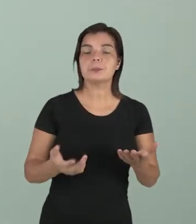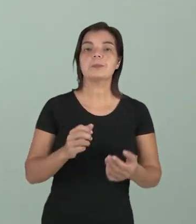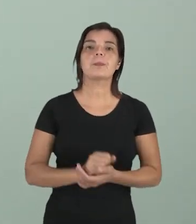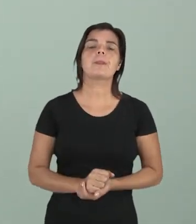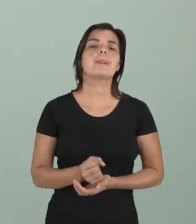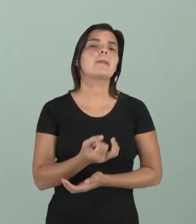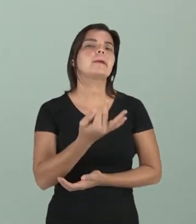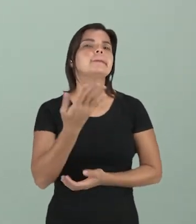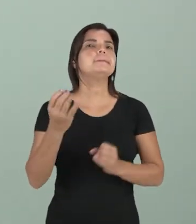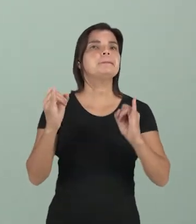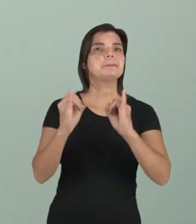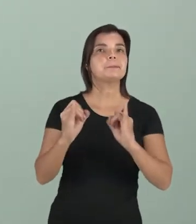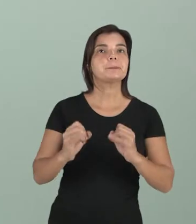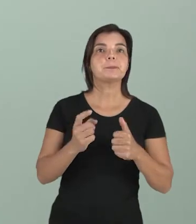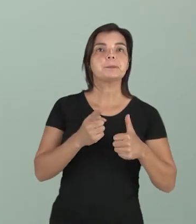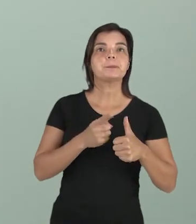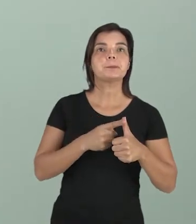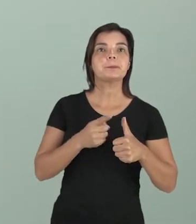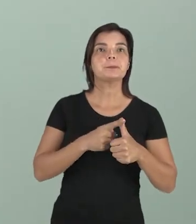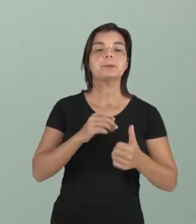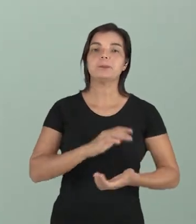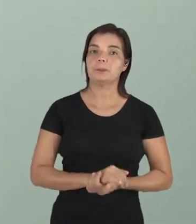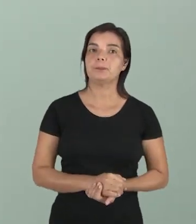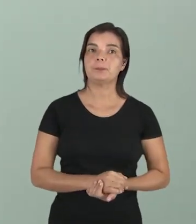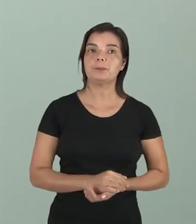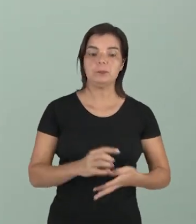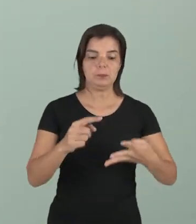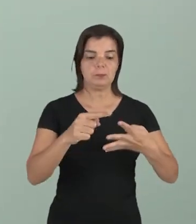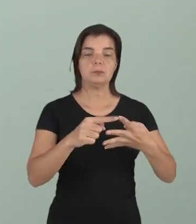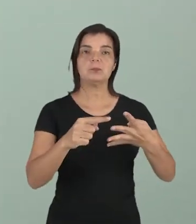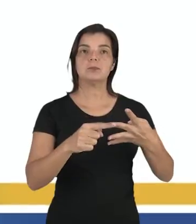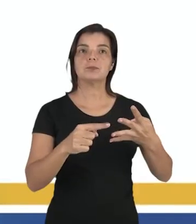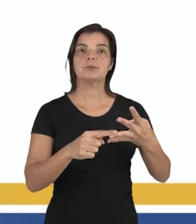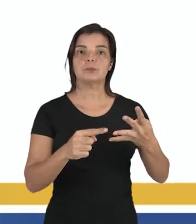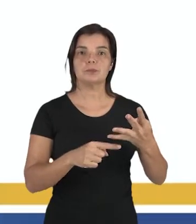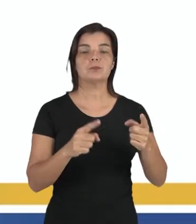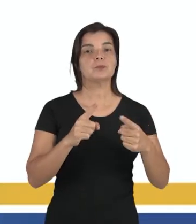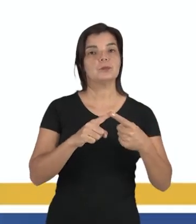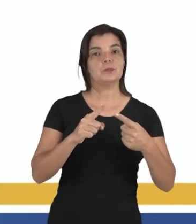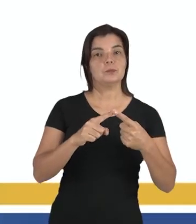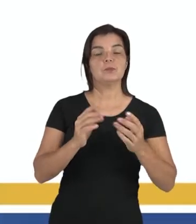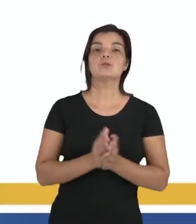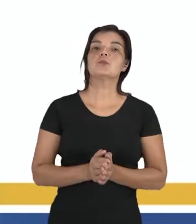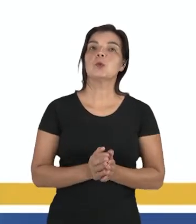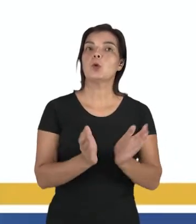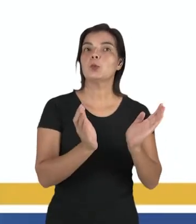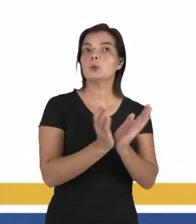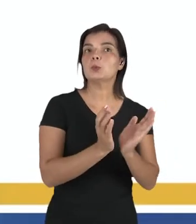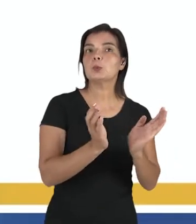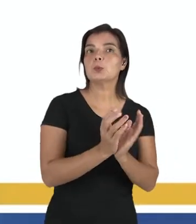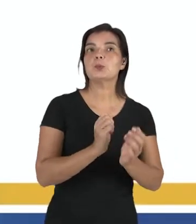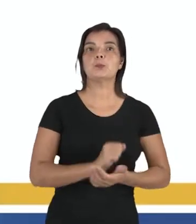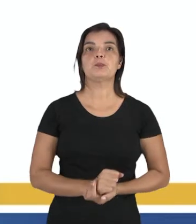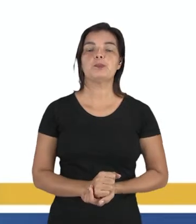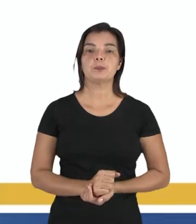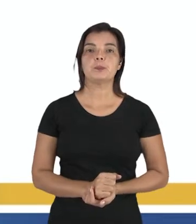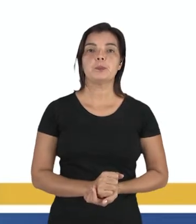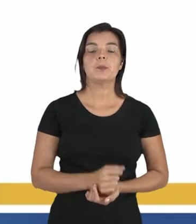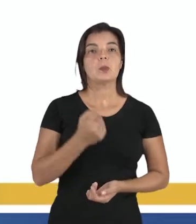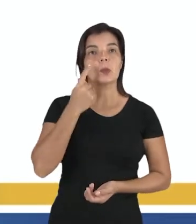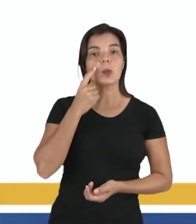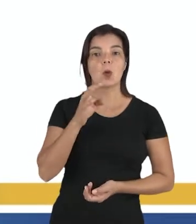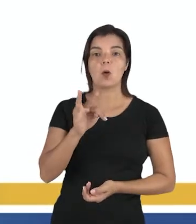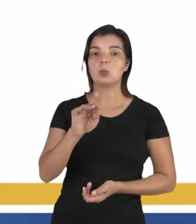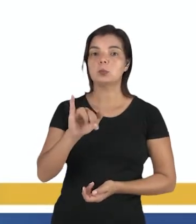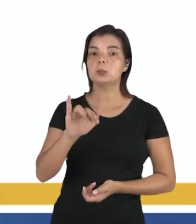Então, quais são os ídolos? Primeiro, são quatro ídolos. O ídolo da tribo. O